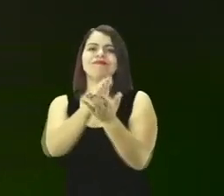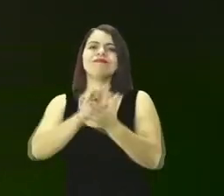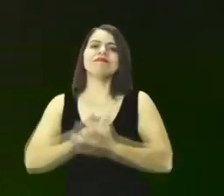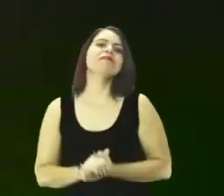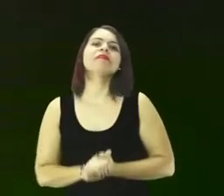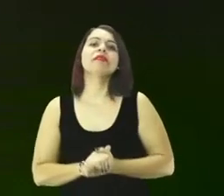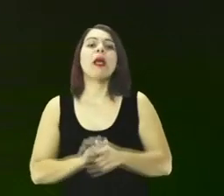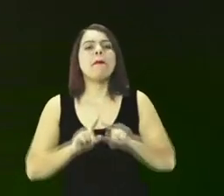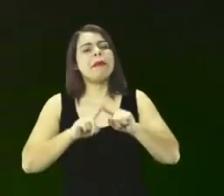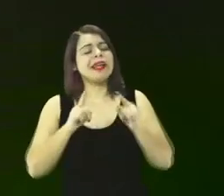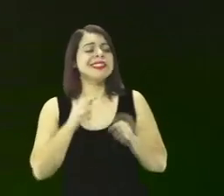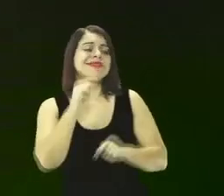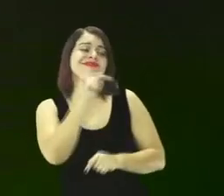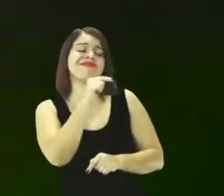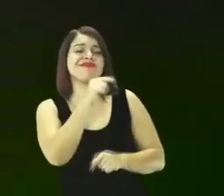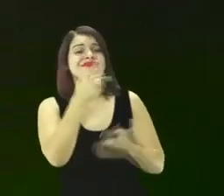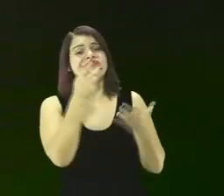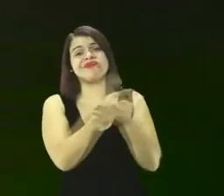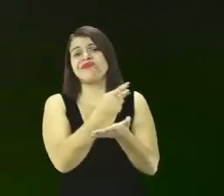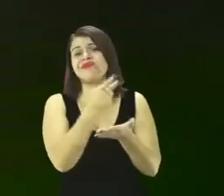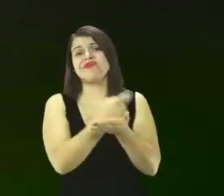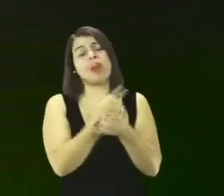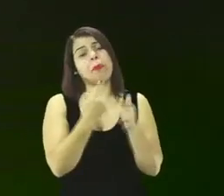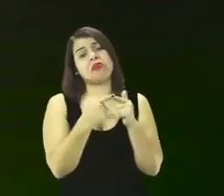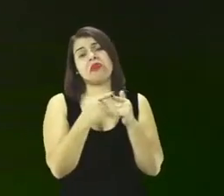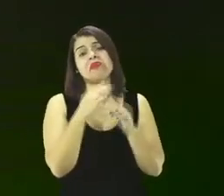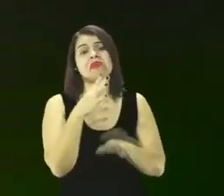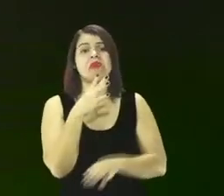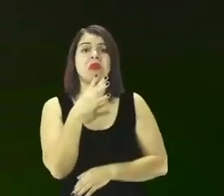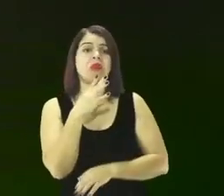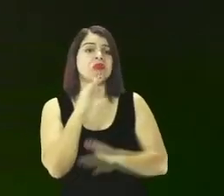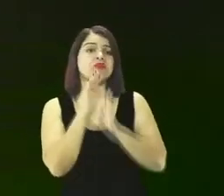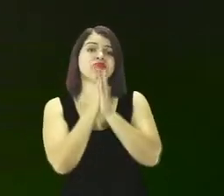Mas erra porque não conhece.